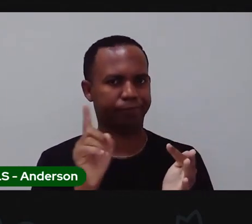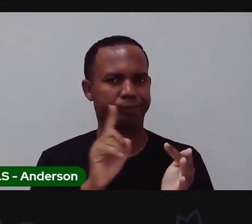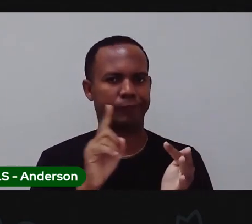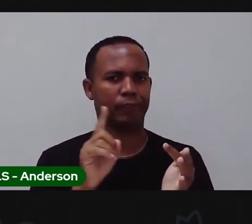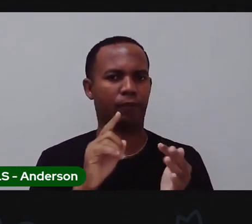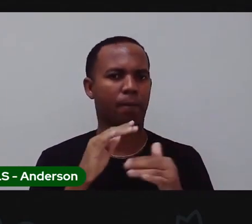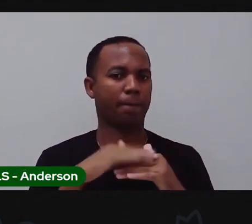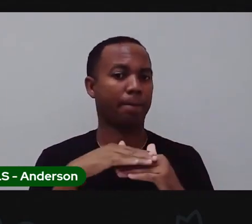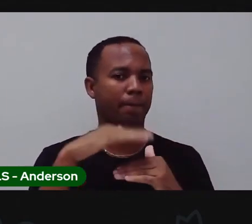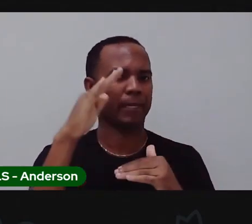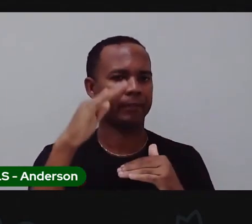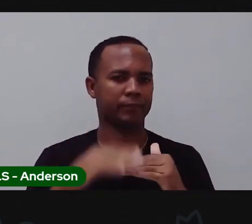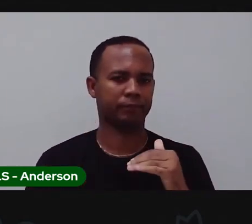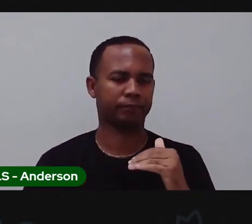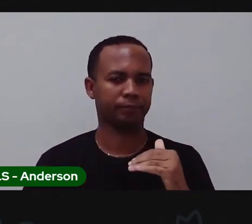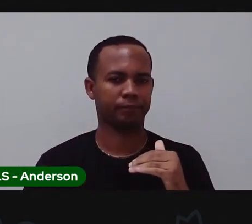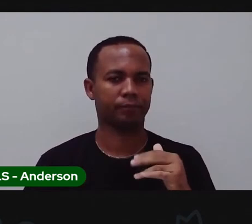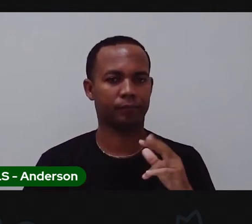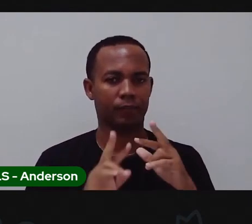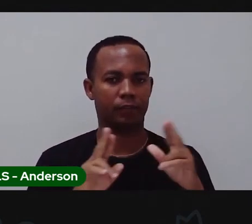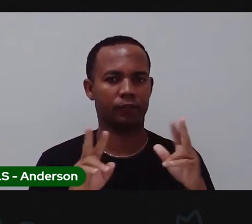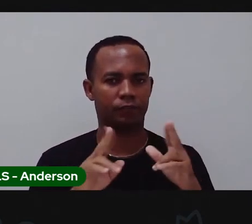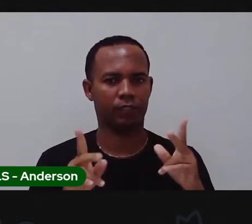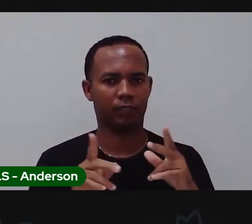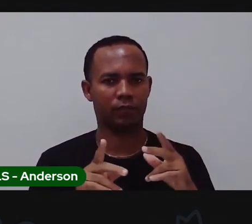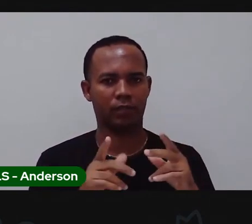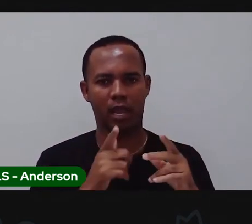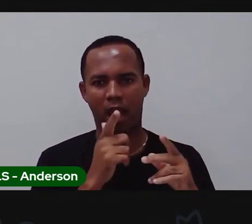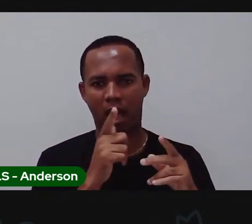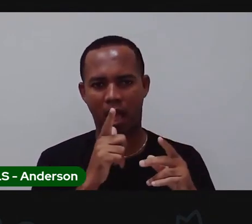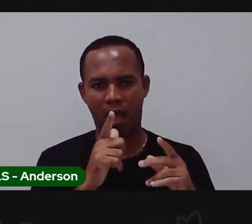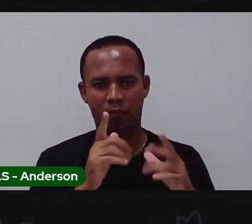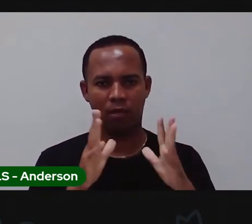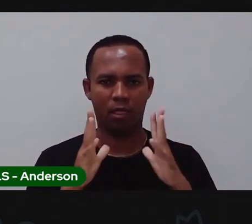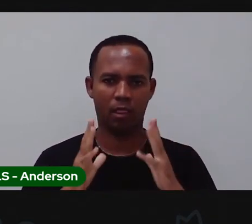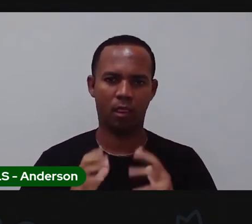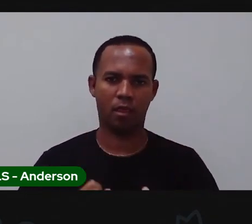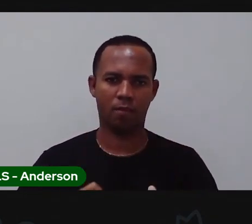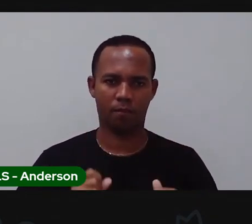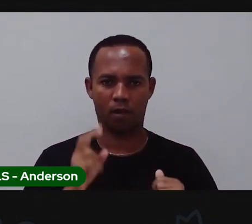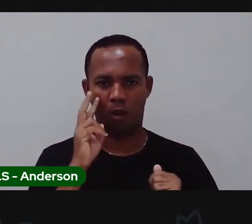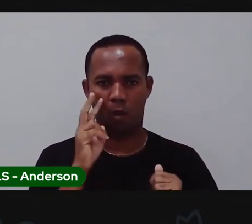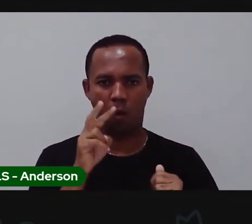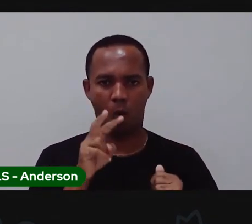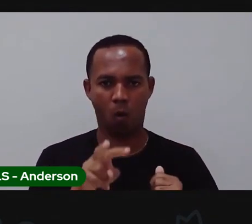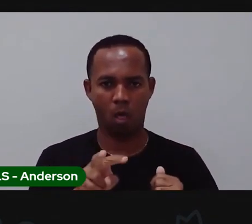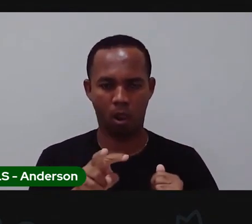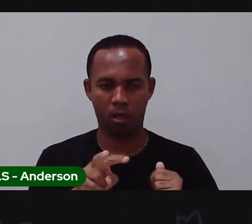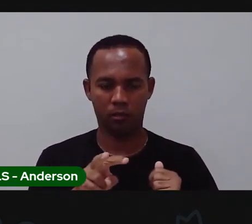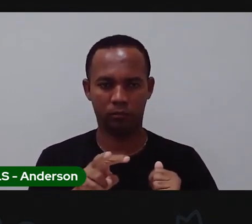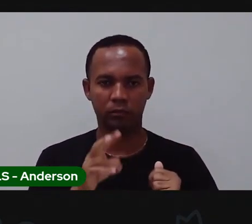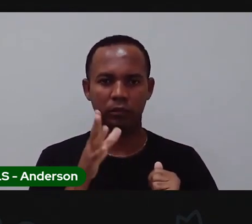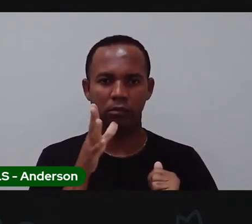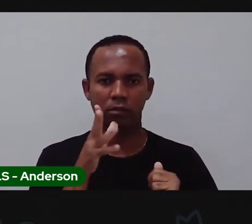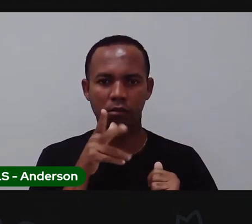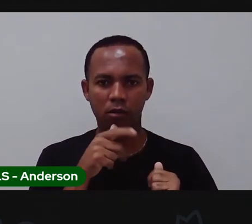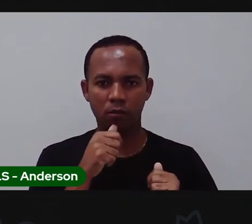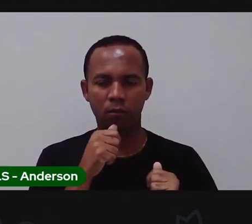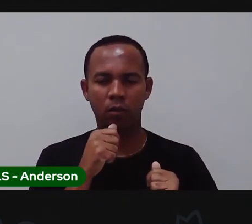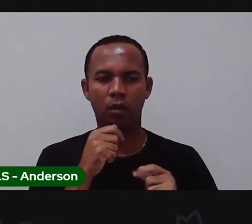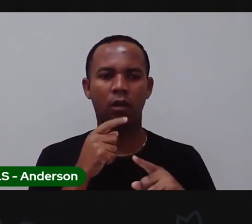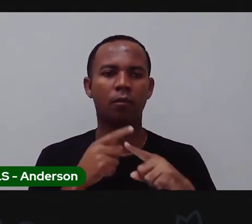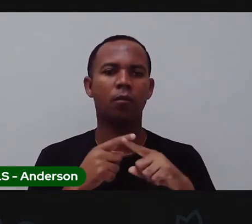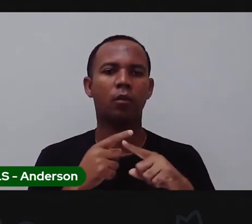vocês vão conseguir observar a diferença entre a água que foi filtrada né olha como demora tá demorando pra caramba por quê